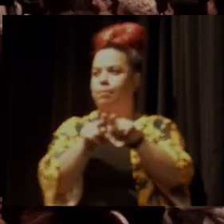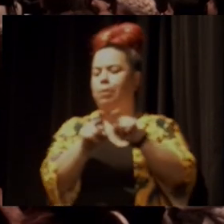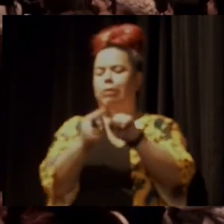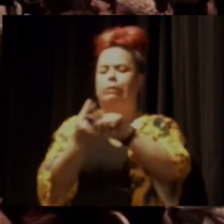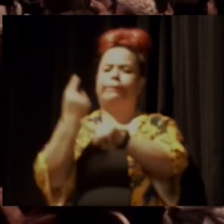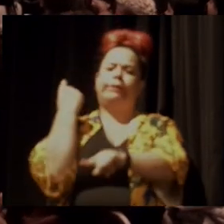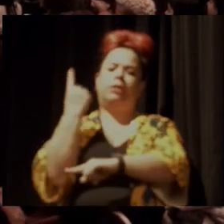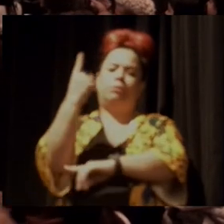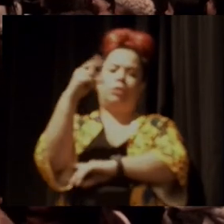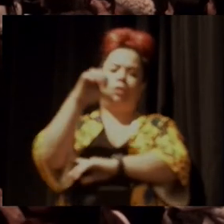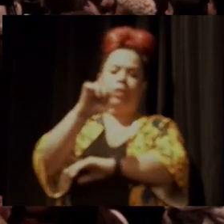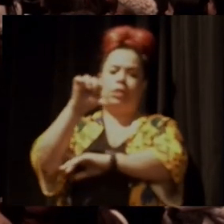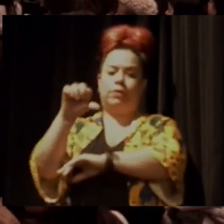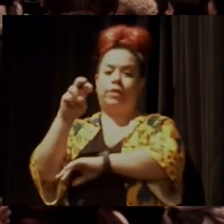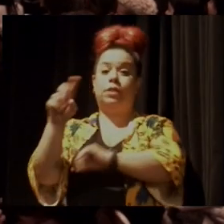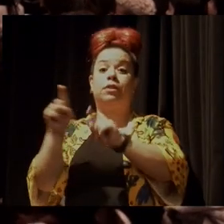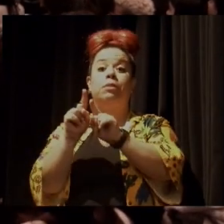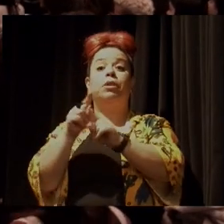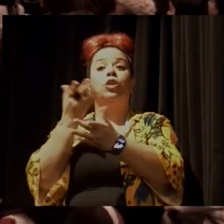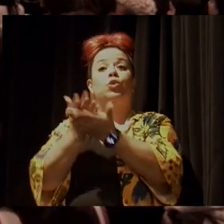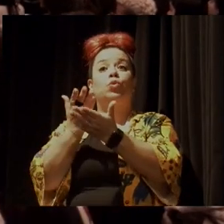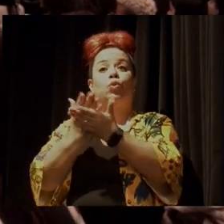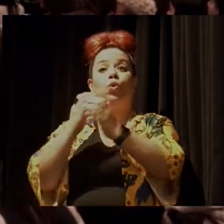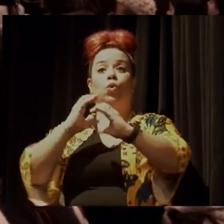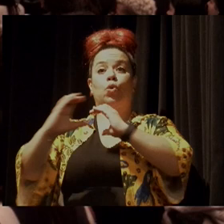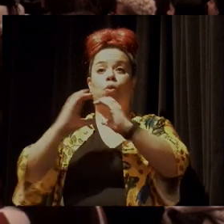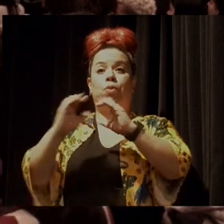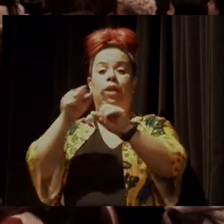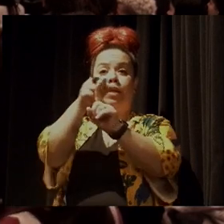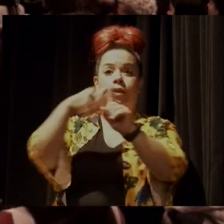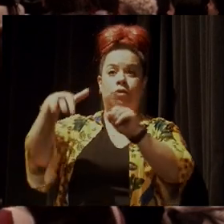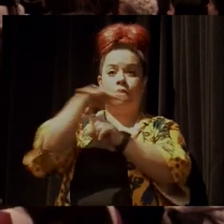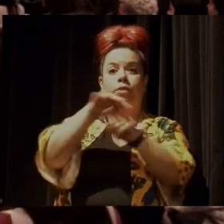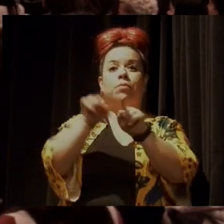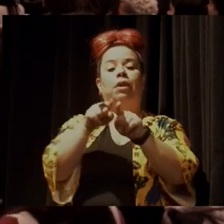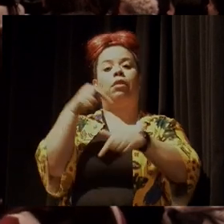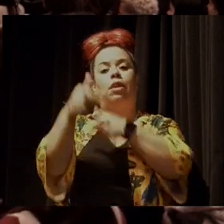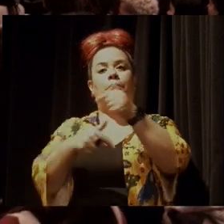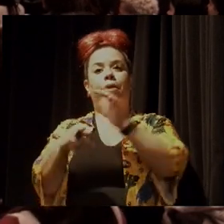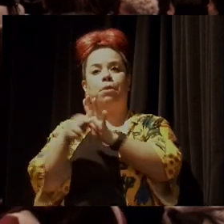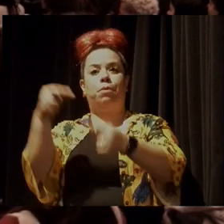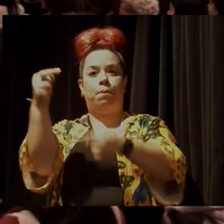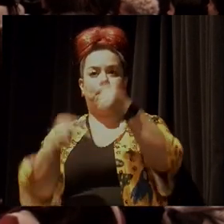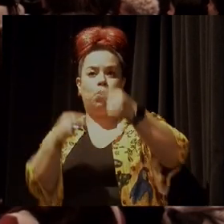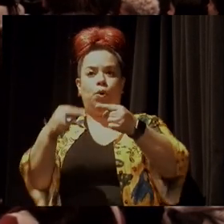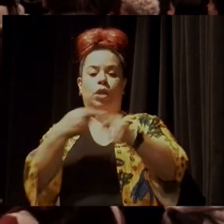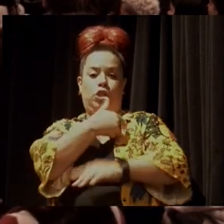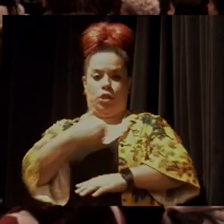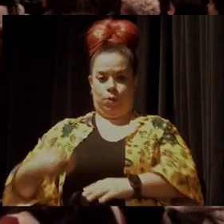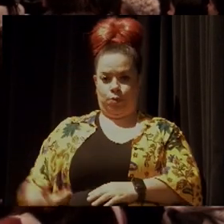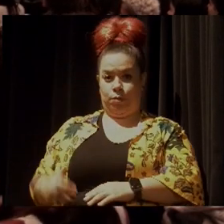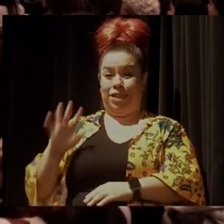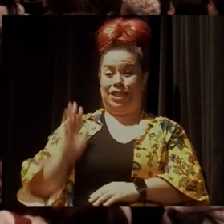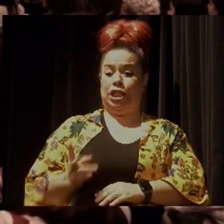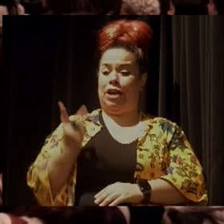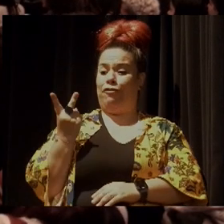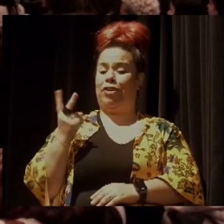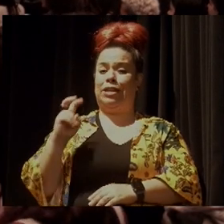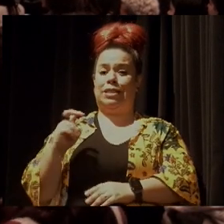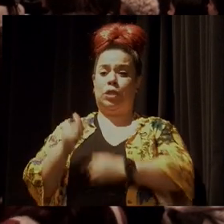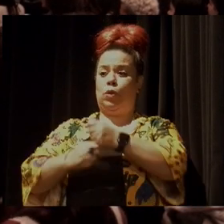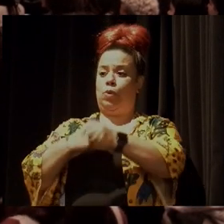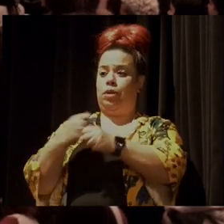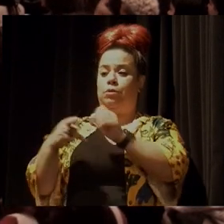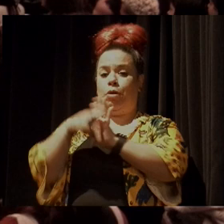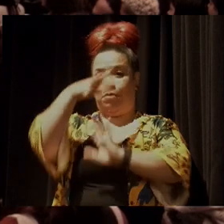A Adriana estudou comunicação social e atuou no campo das políticas públicas socioambientais há mais de 25 anos. Ela